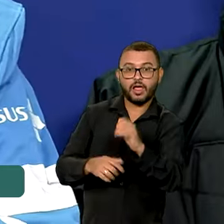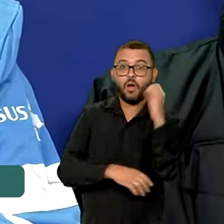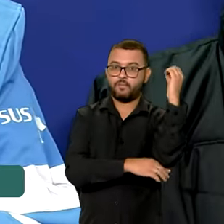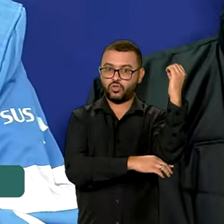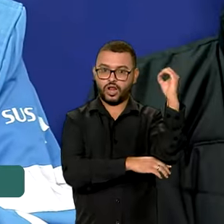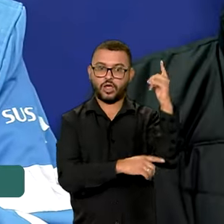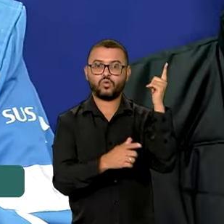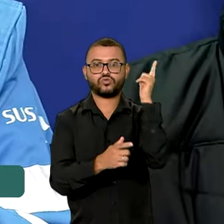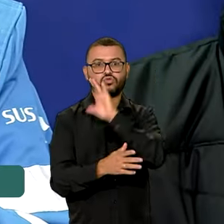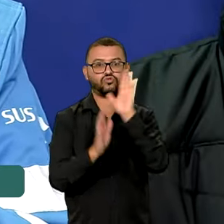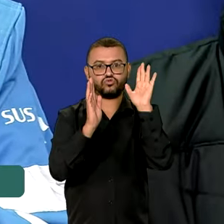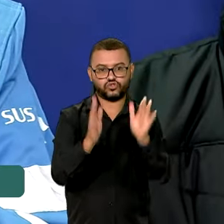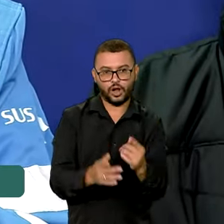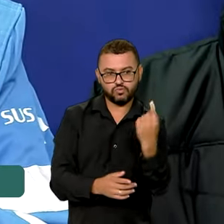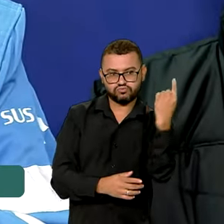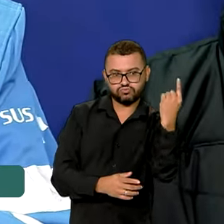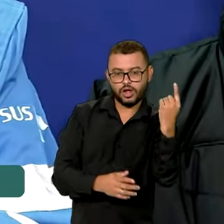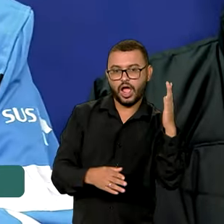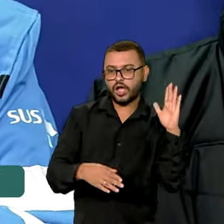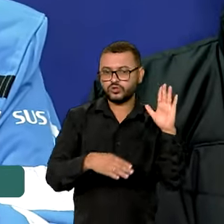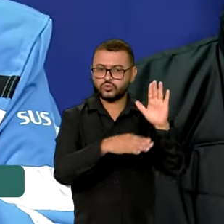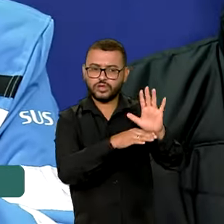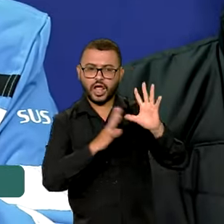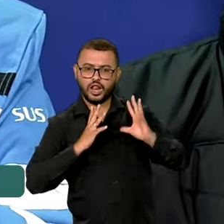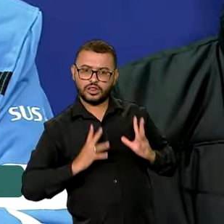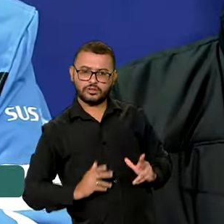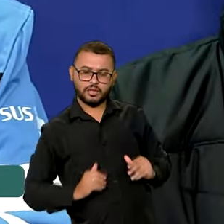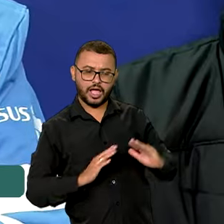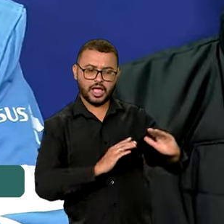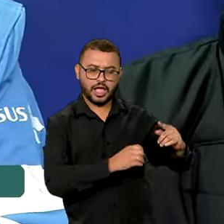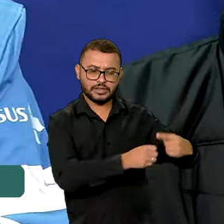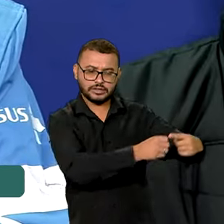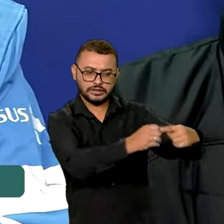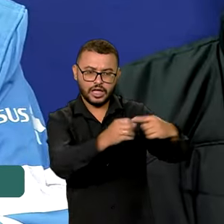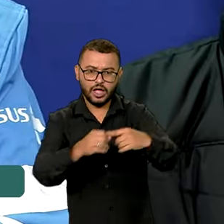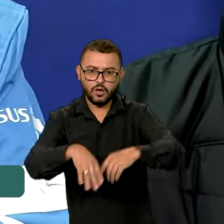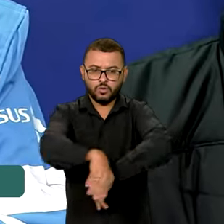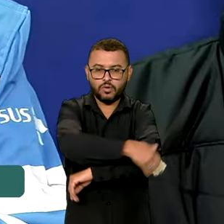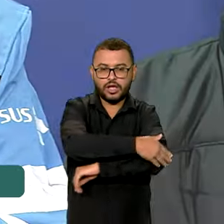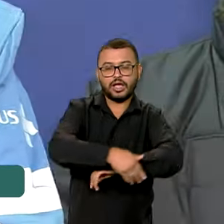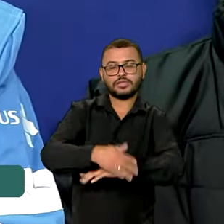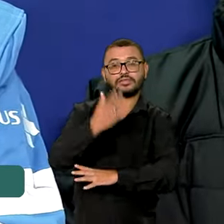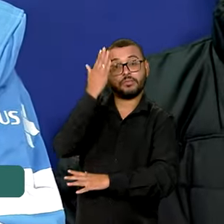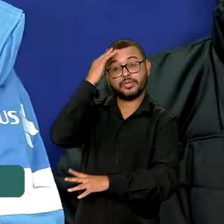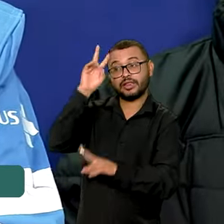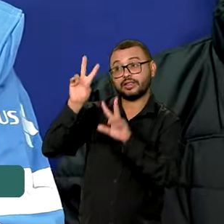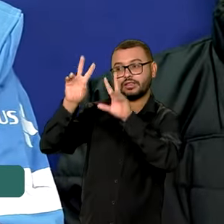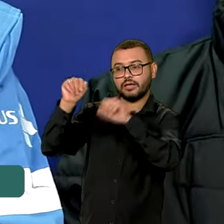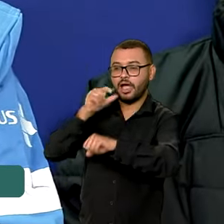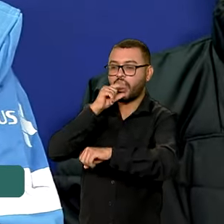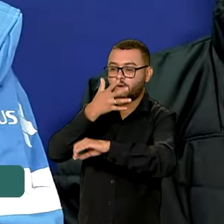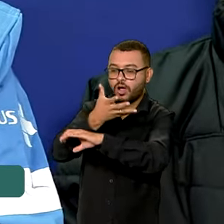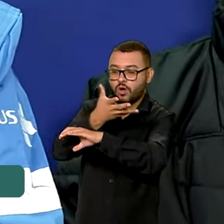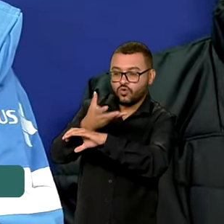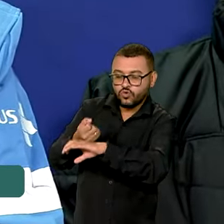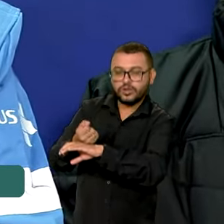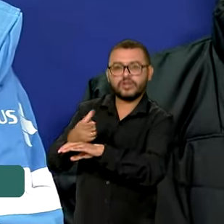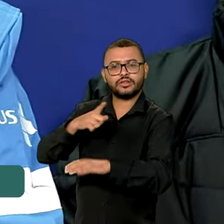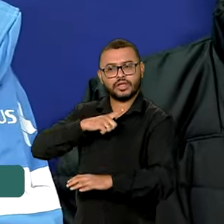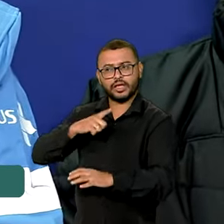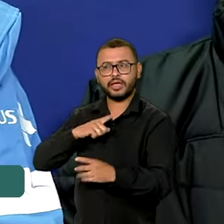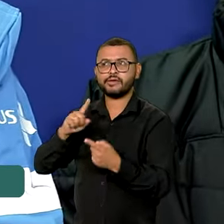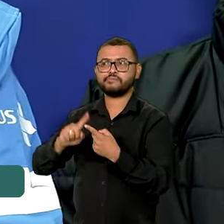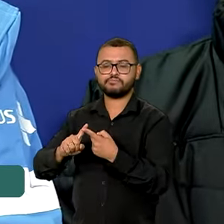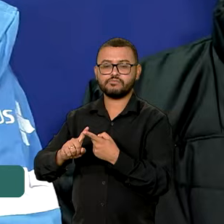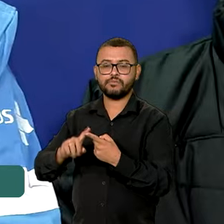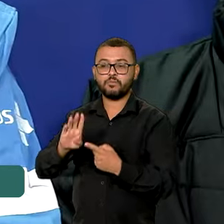é um deles, para ajudar a limpar a cidade. No caso do esgotamento da água, tem bombas da Sabesp, tem